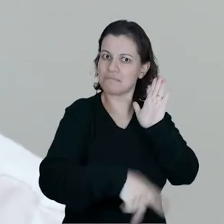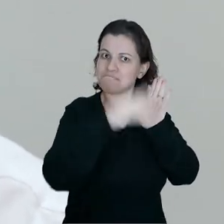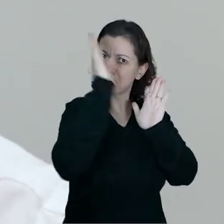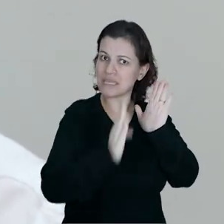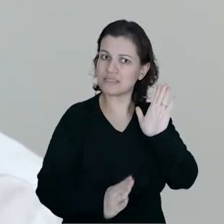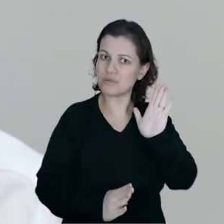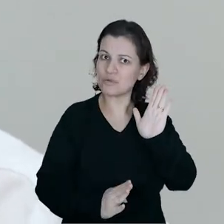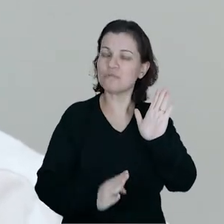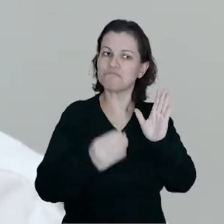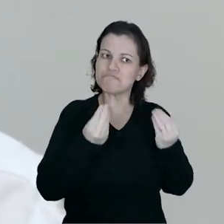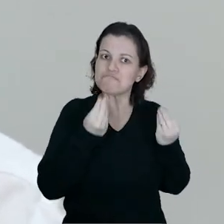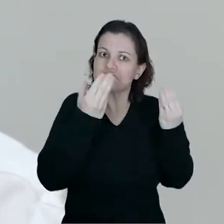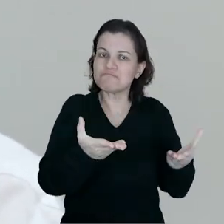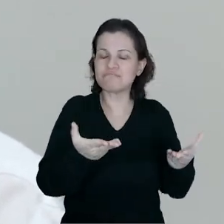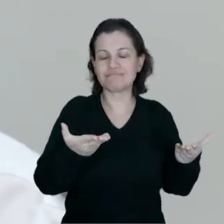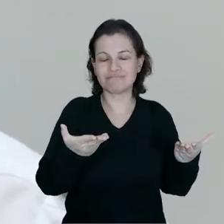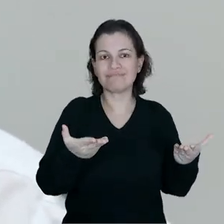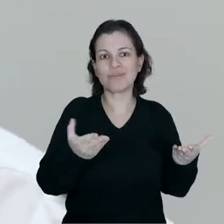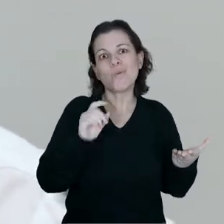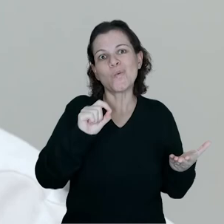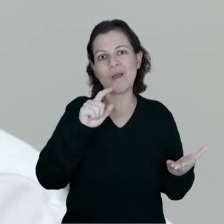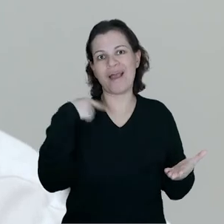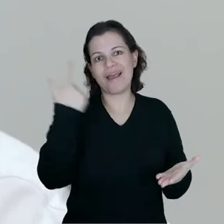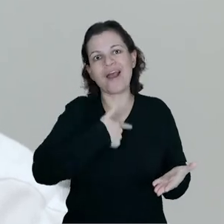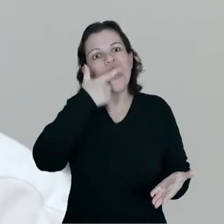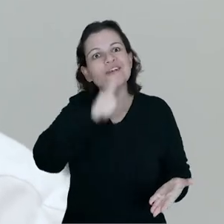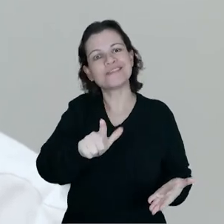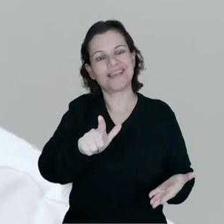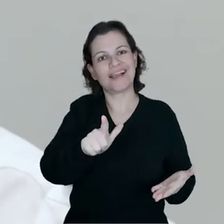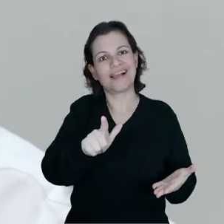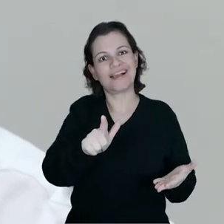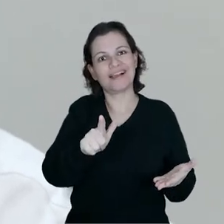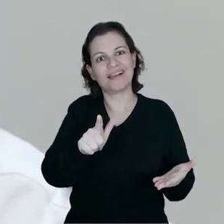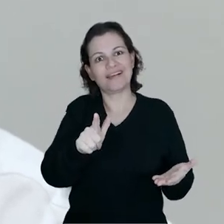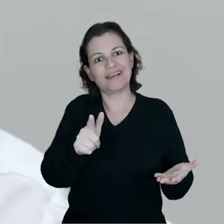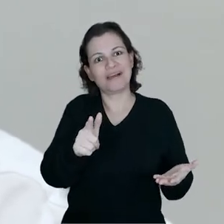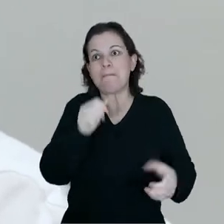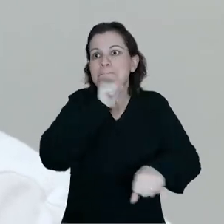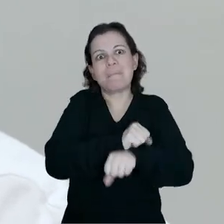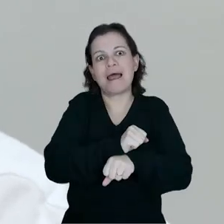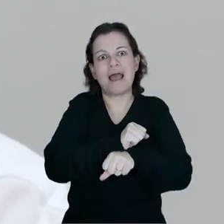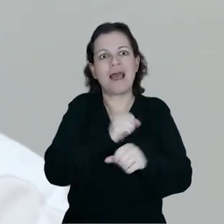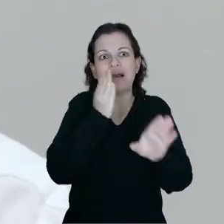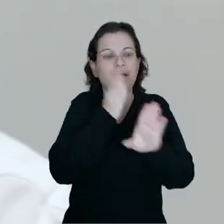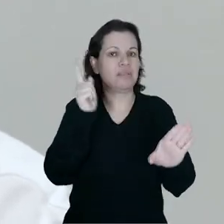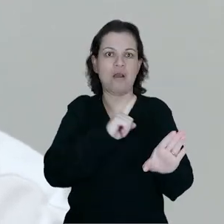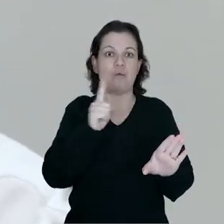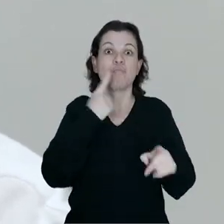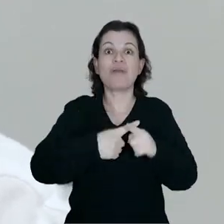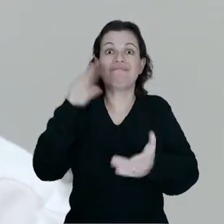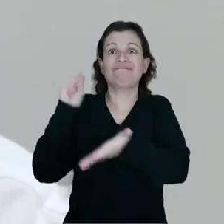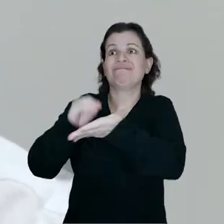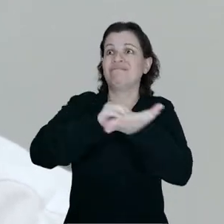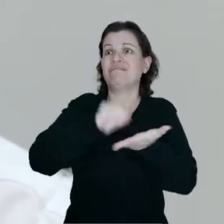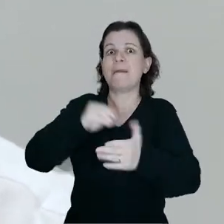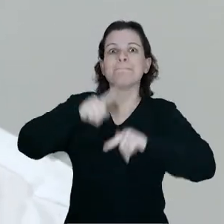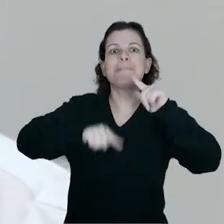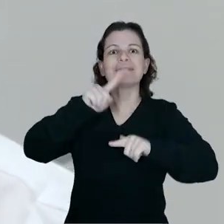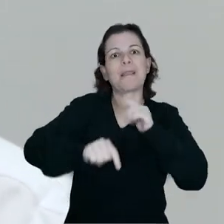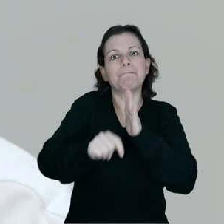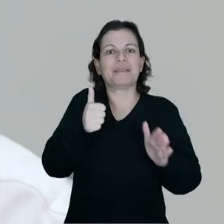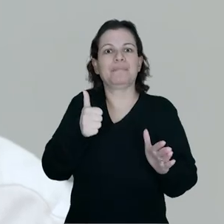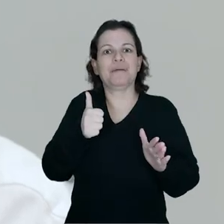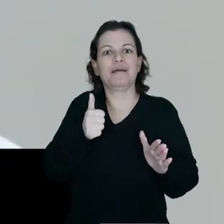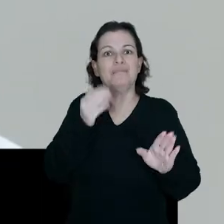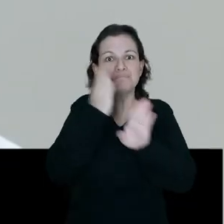marcas nacionais, para proporcionar, então, que a gente consiga não parar de fazer o diagnóstico porque está faltando a